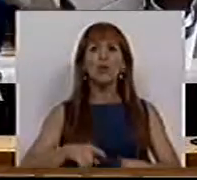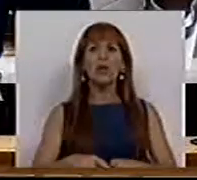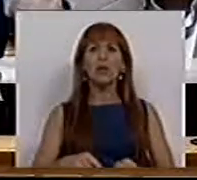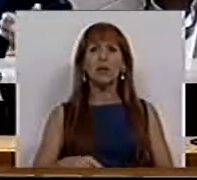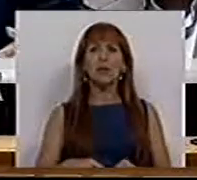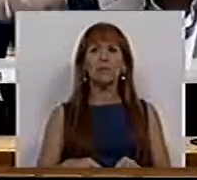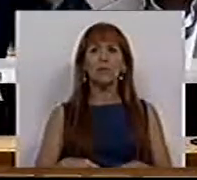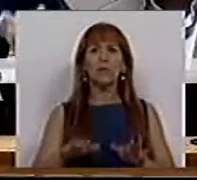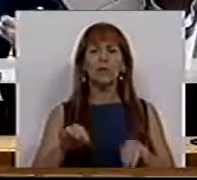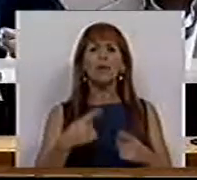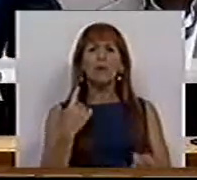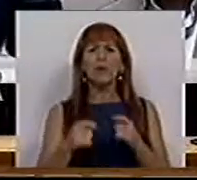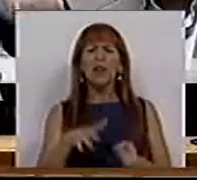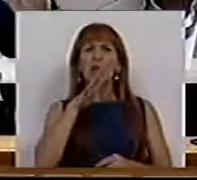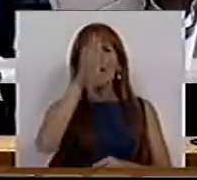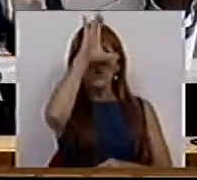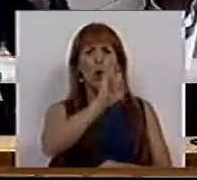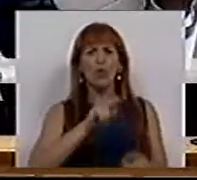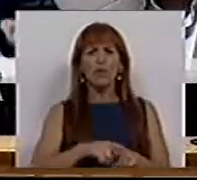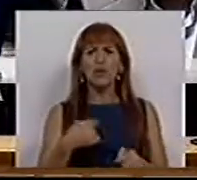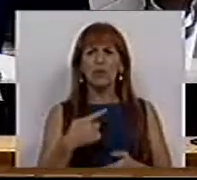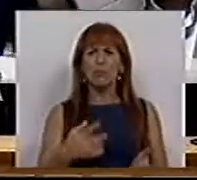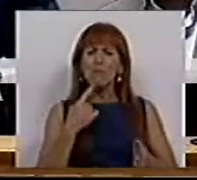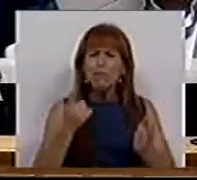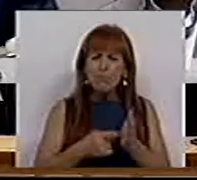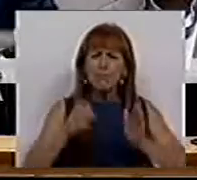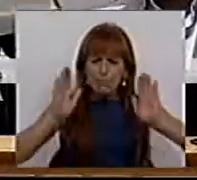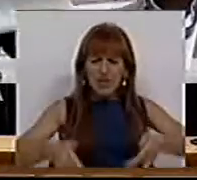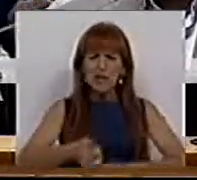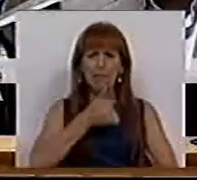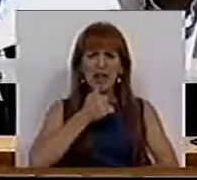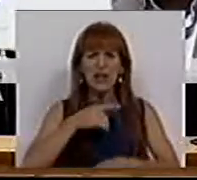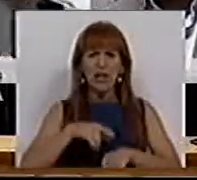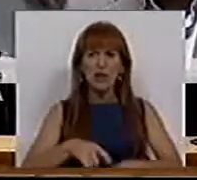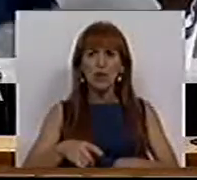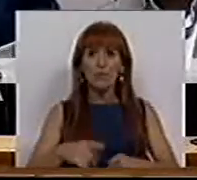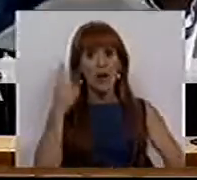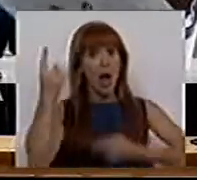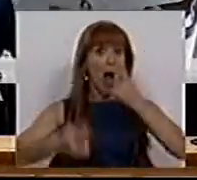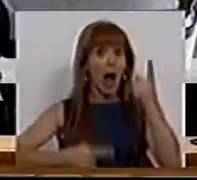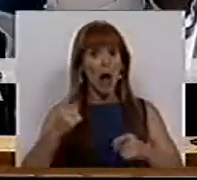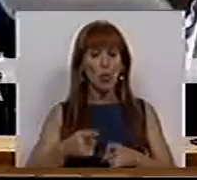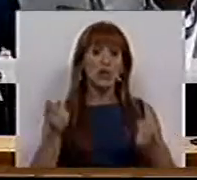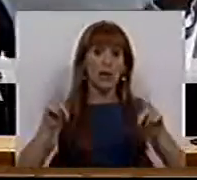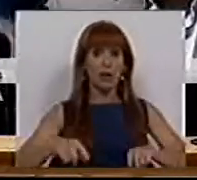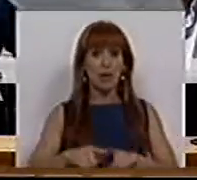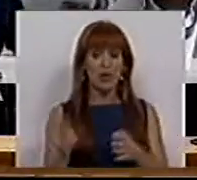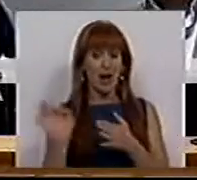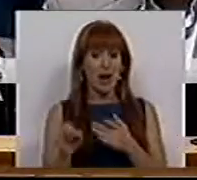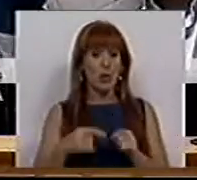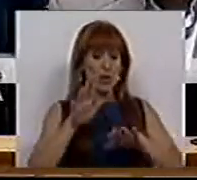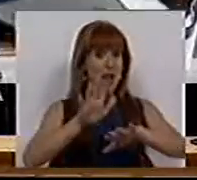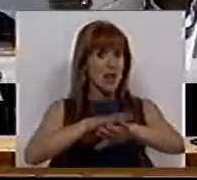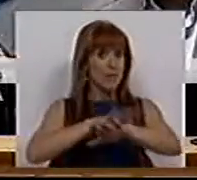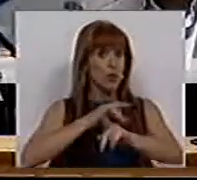sinalize ao Governo que são precisas medidas, algumas, inclusivamente, de caráter